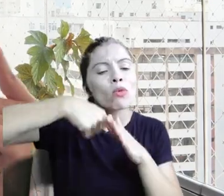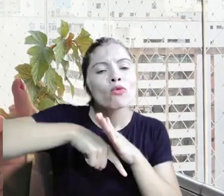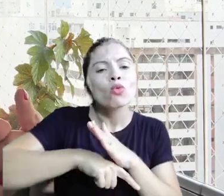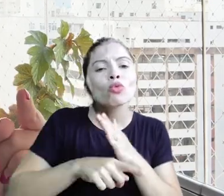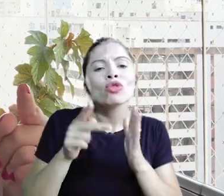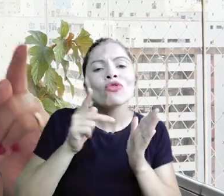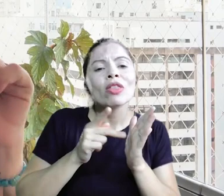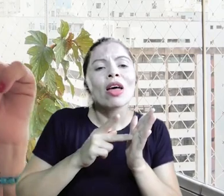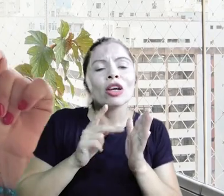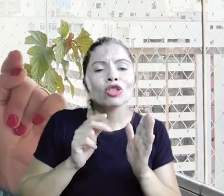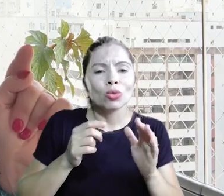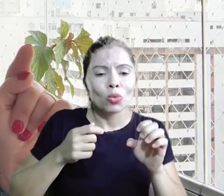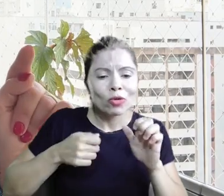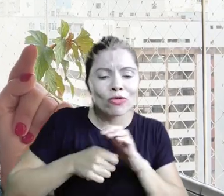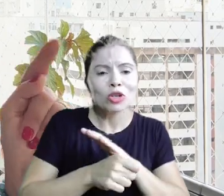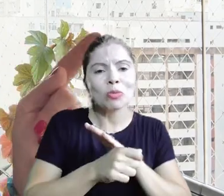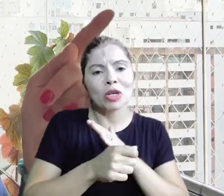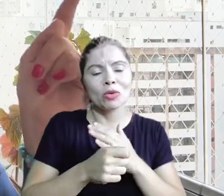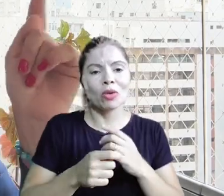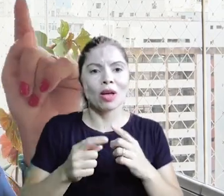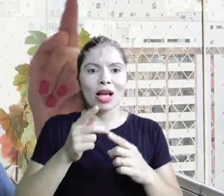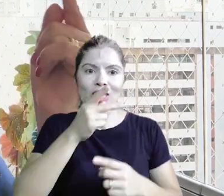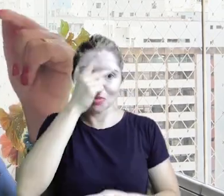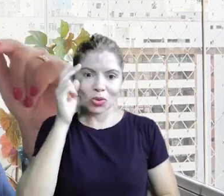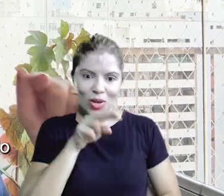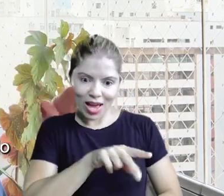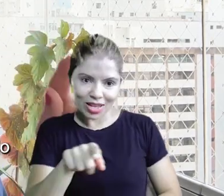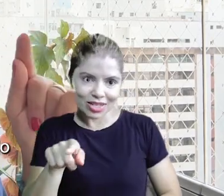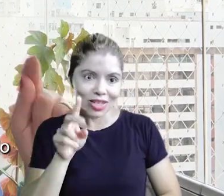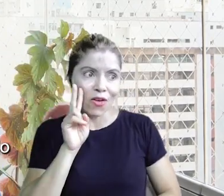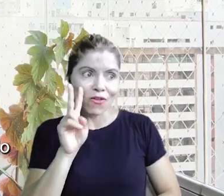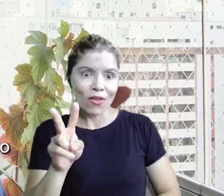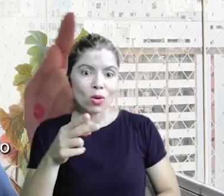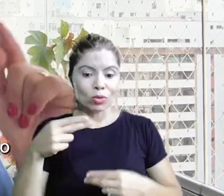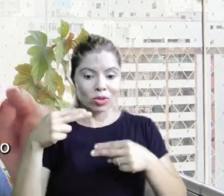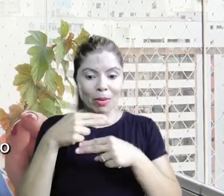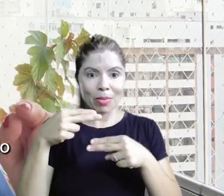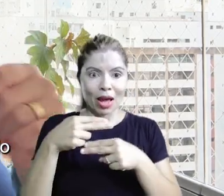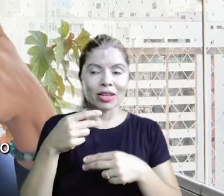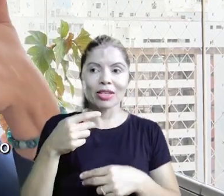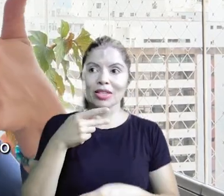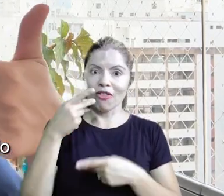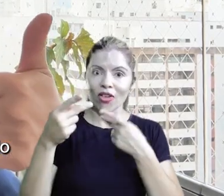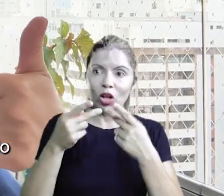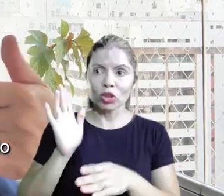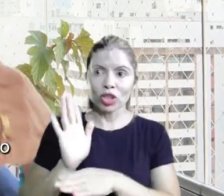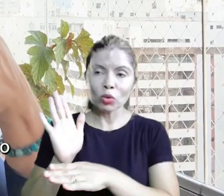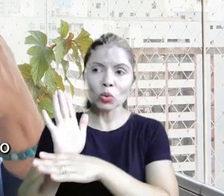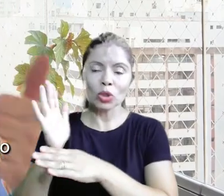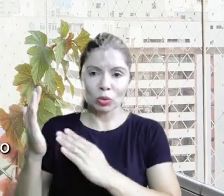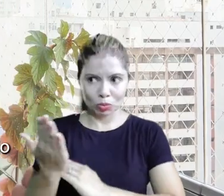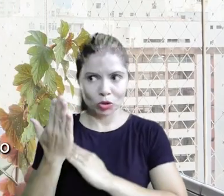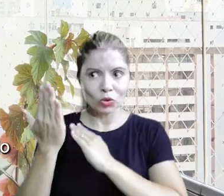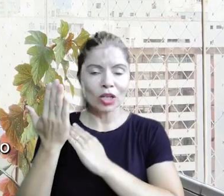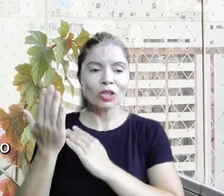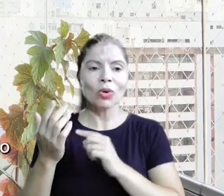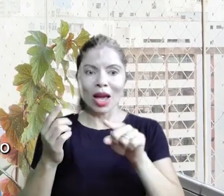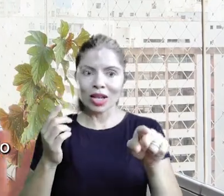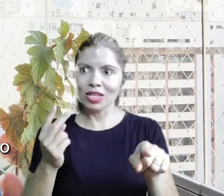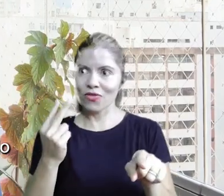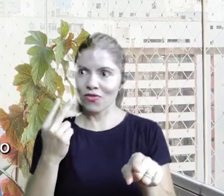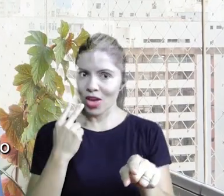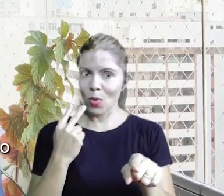estarem ali vendo que tem um Sebrae por trás que está te falando que o seu negócio é bom e que dá impacto,